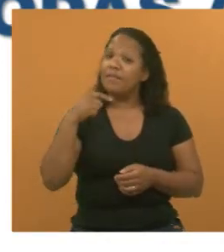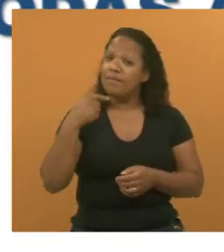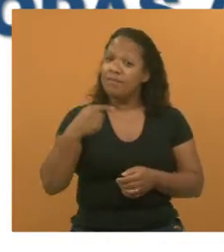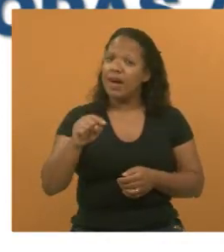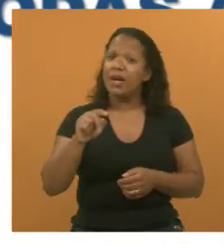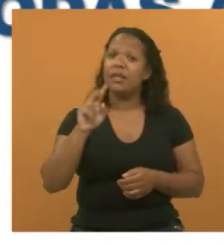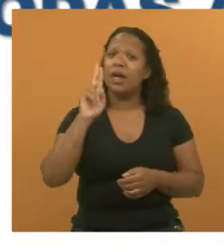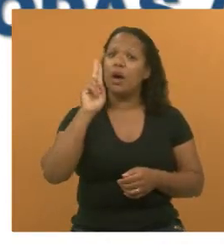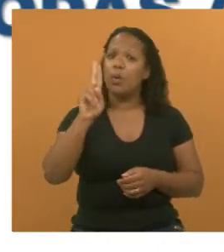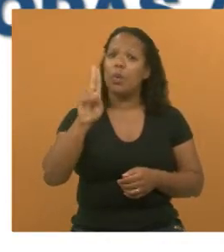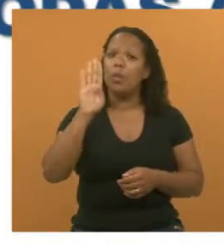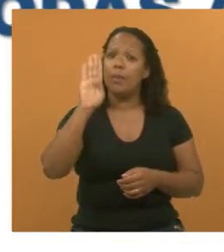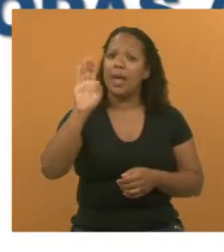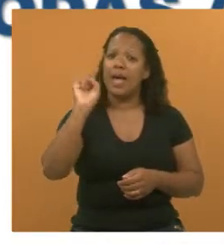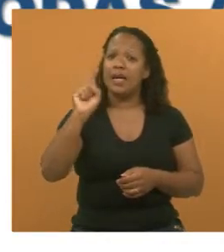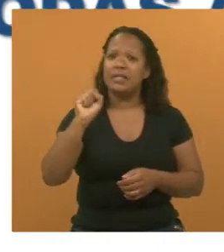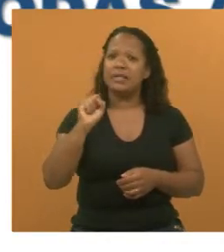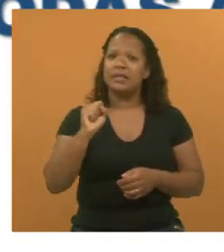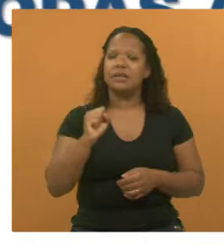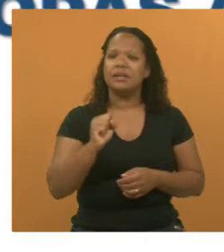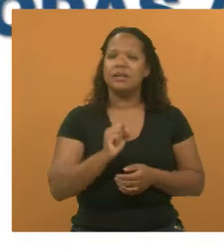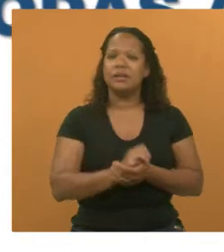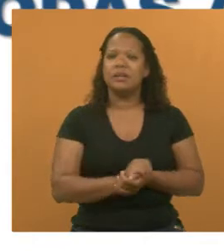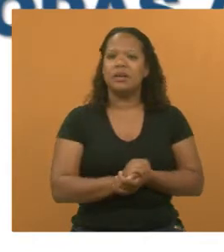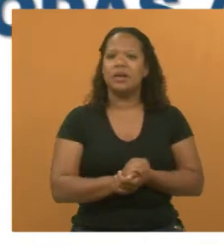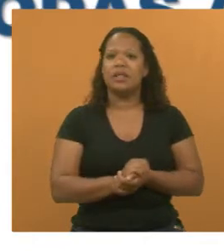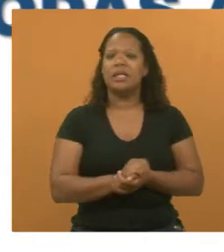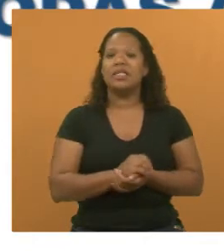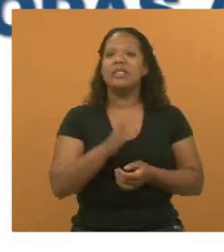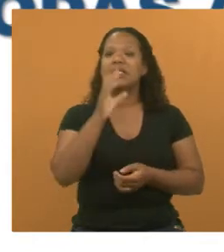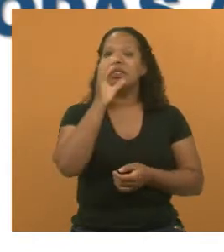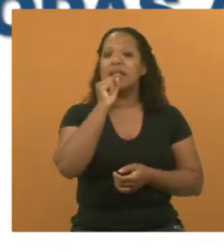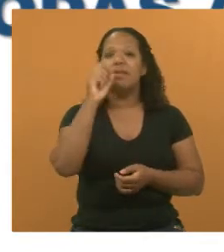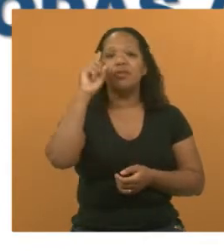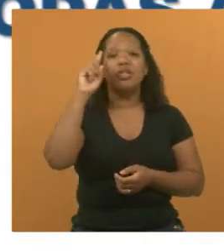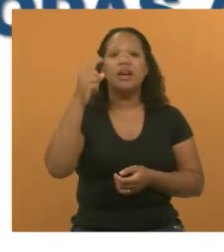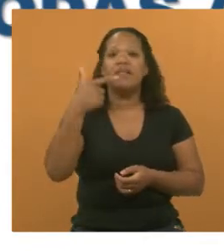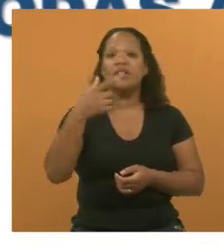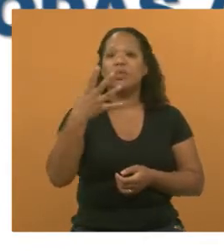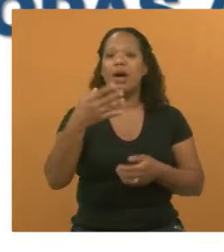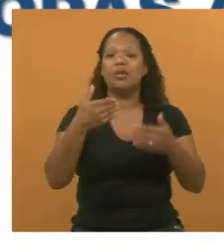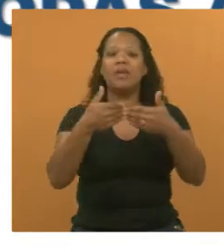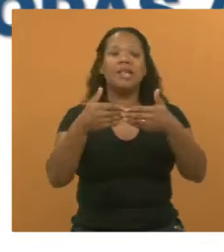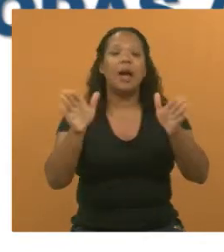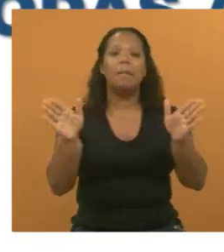saúde. Sábado, dia 24, ela estará aberta para você.